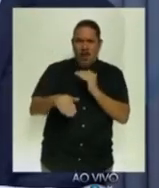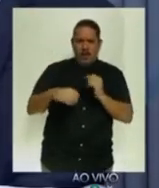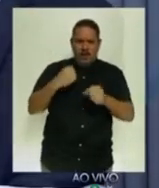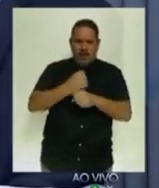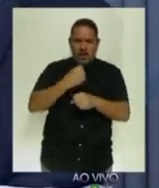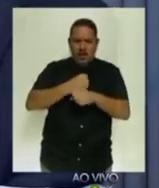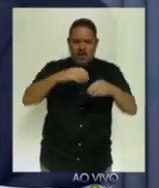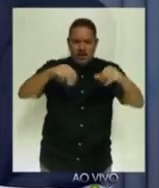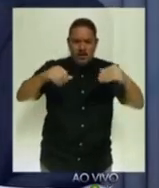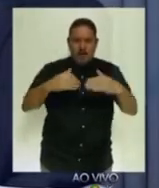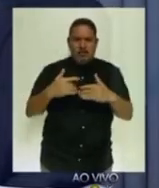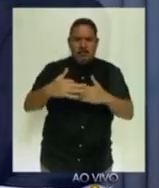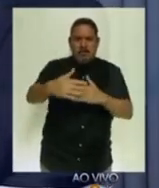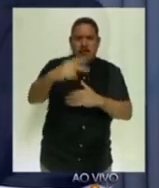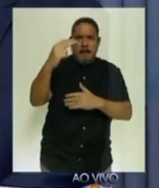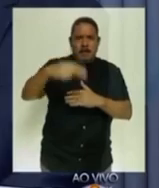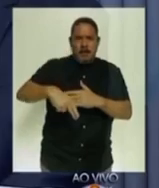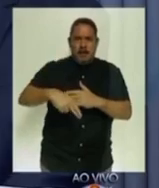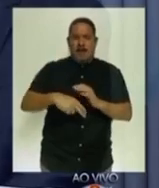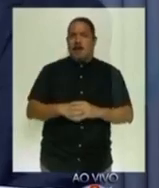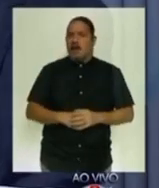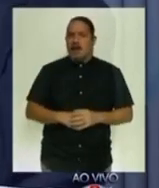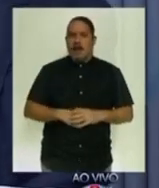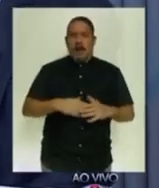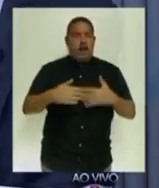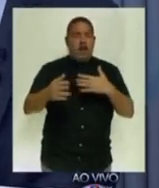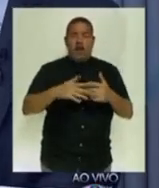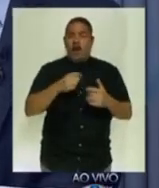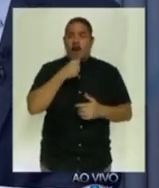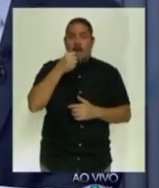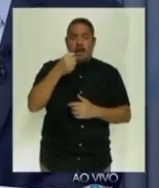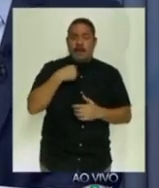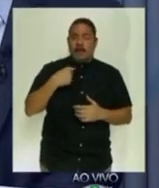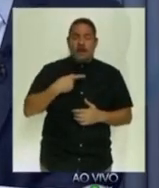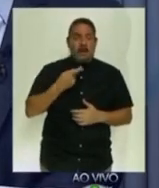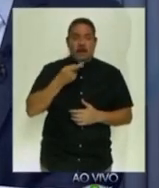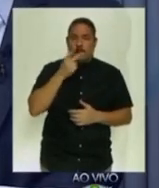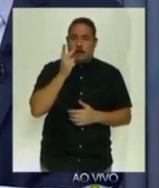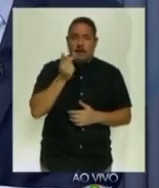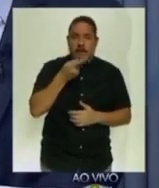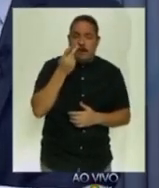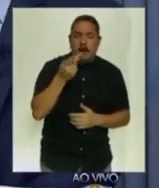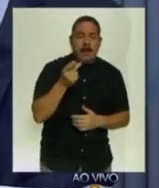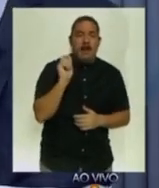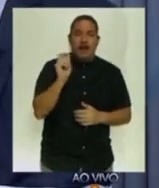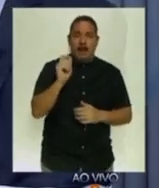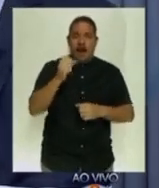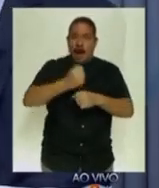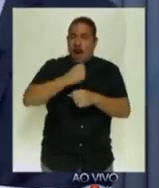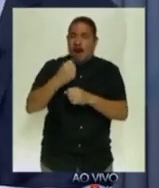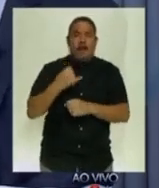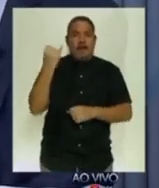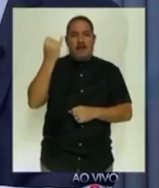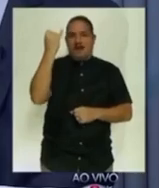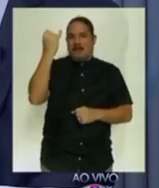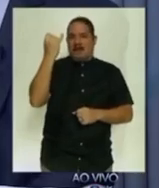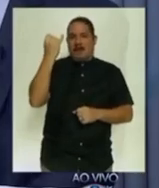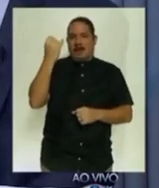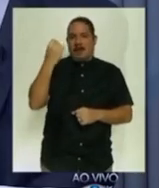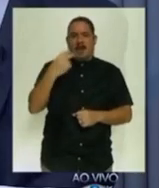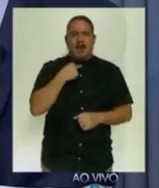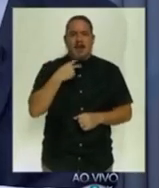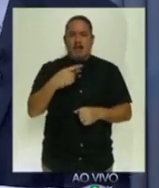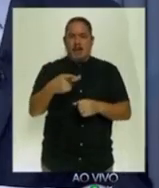sabe, em todas as entrevistas que eu falei, que a engorda é uma obra tão importante para a nossa cidade que ela não pode ser feita de qualquer jeito,